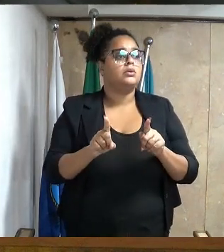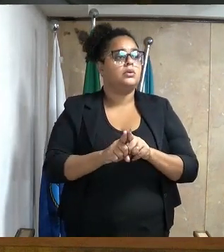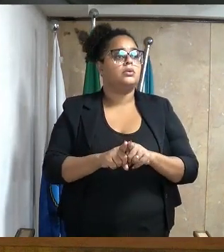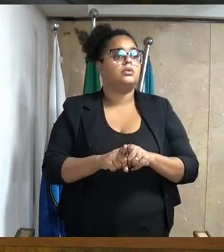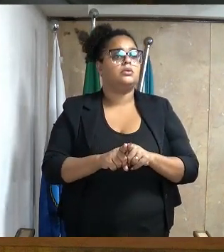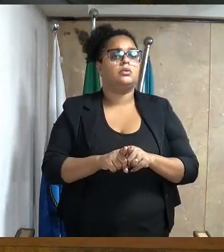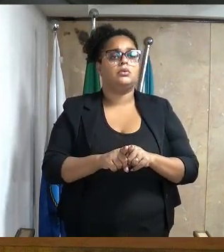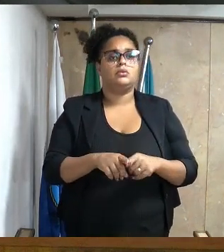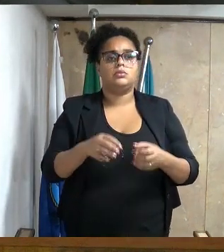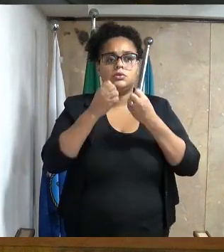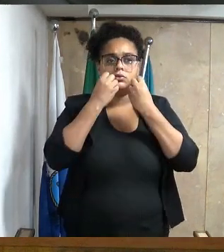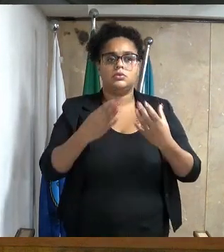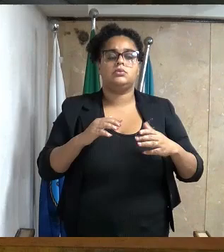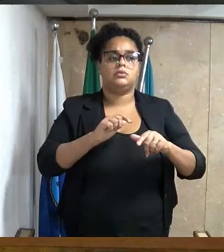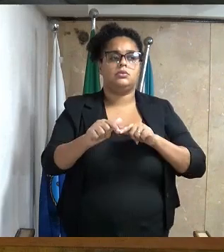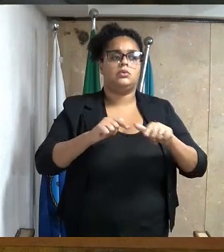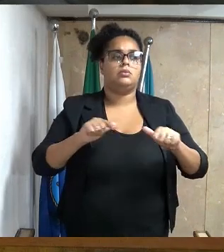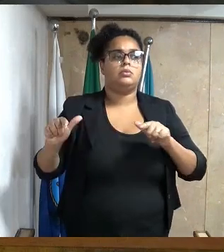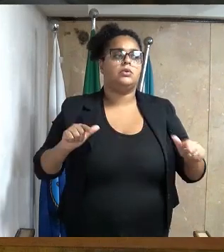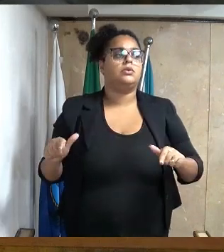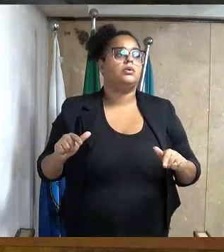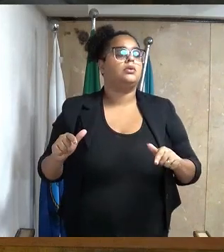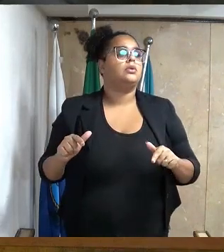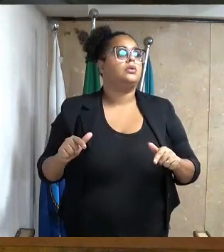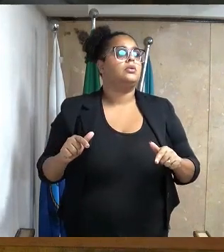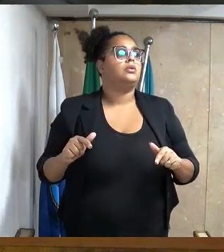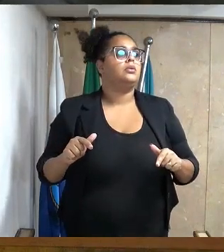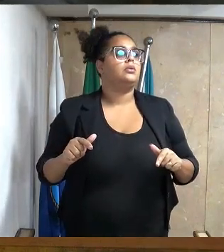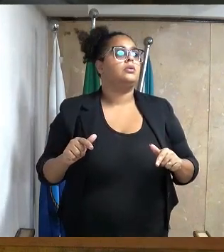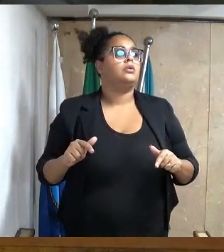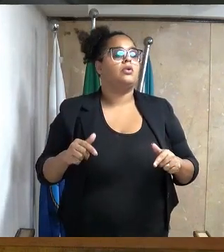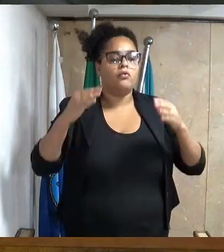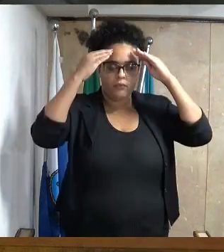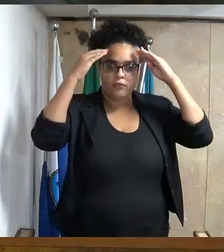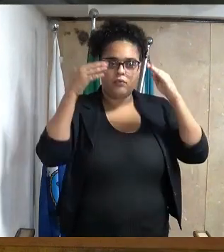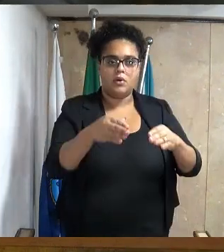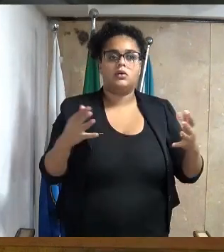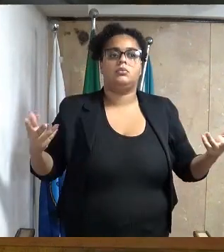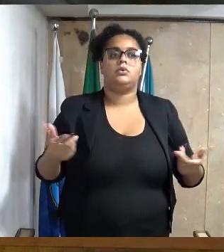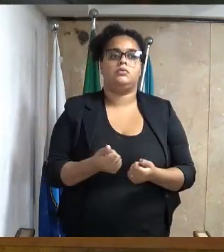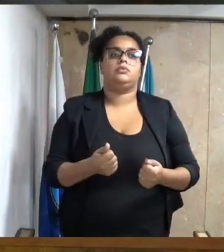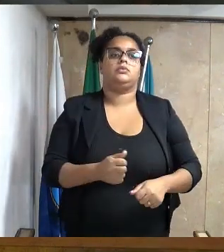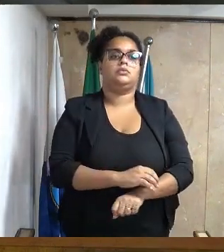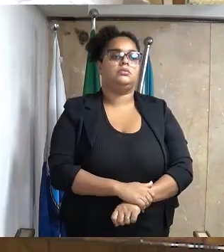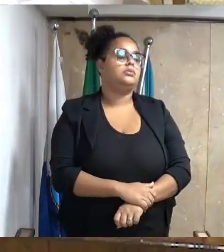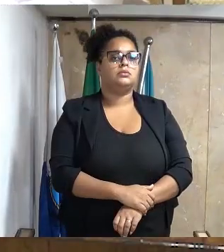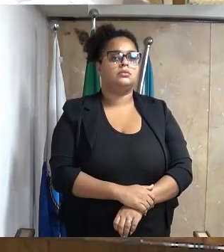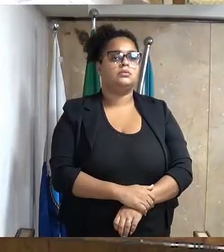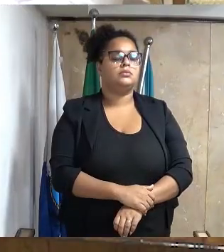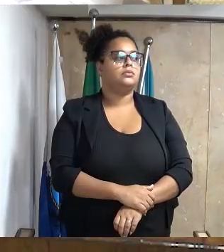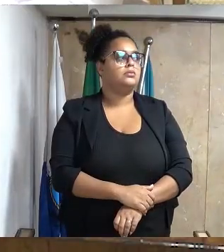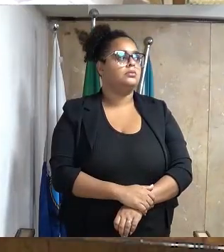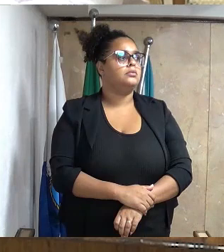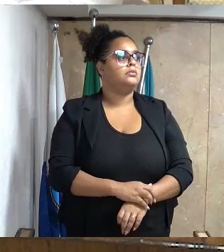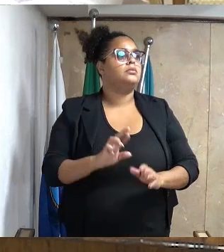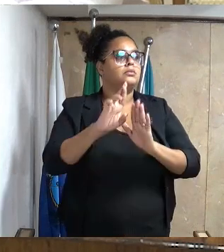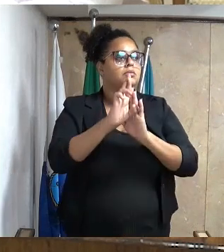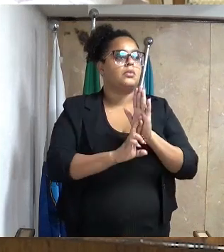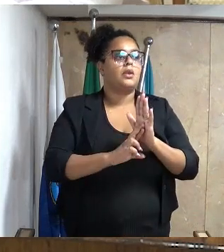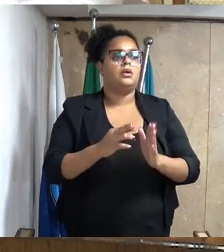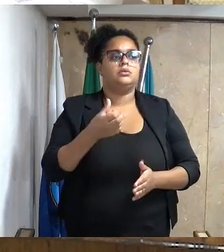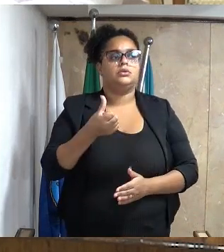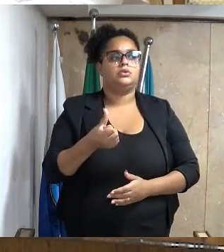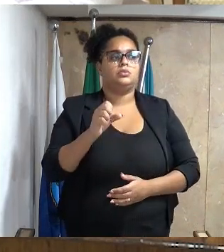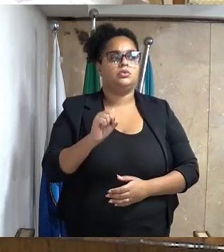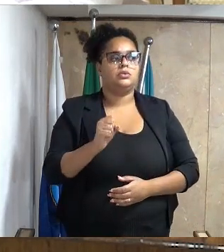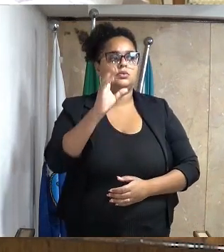graduado em medicina, pois exercer as suas funções com integridade, dedicação, foco e excelência. Requerimentos 6.008